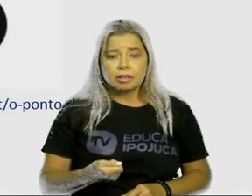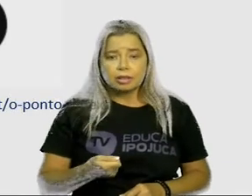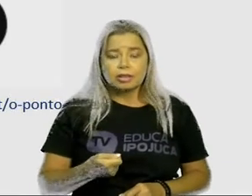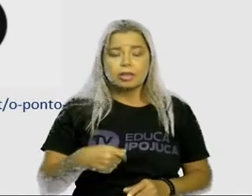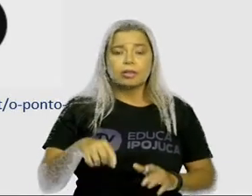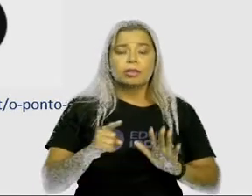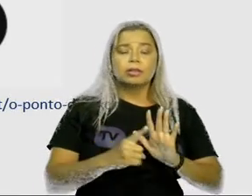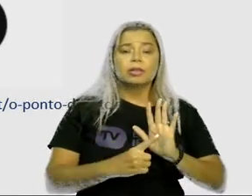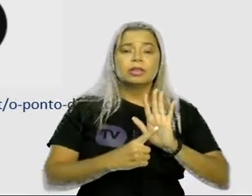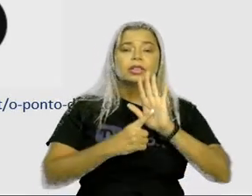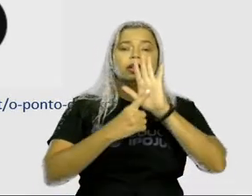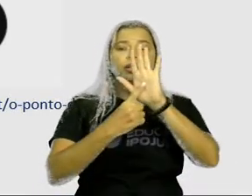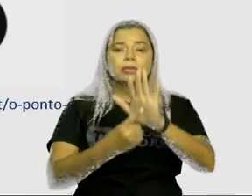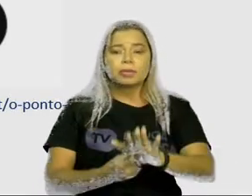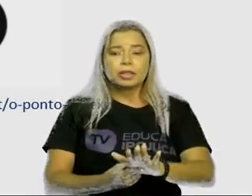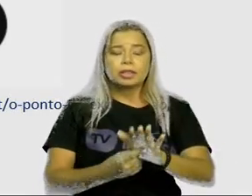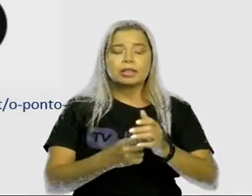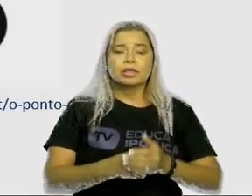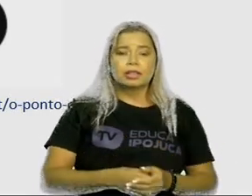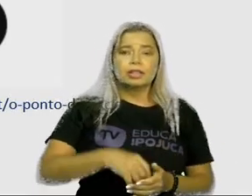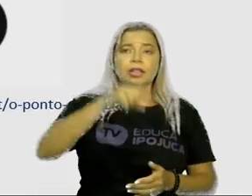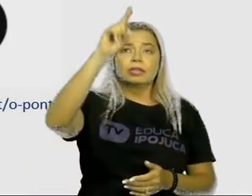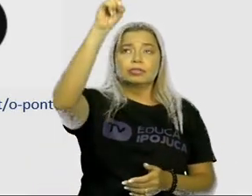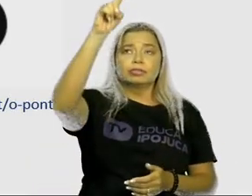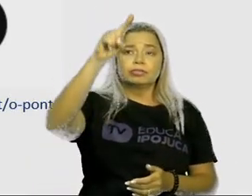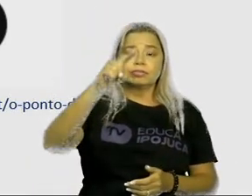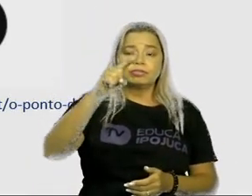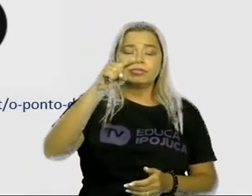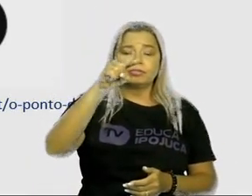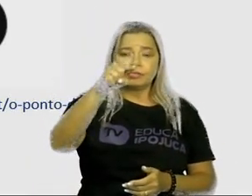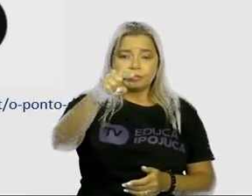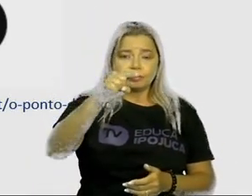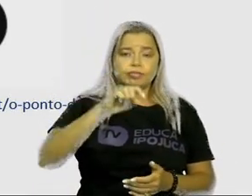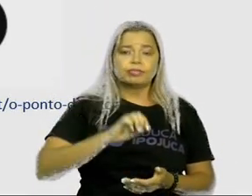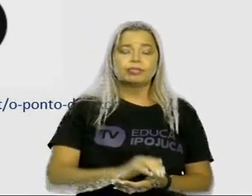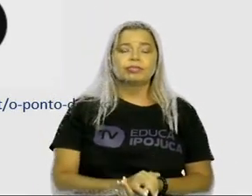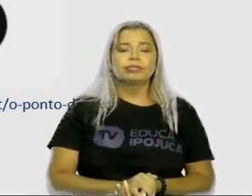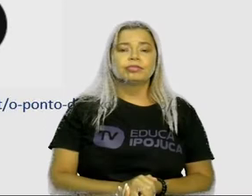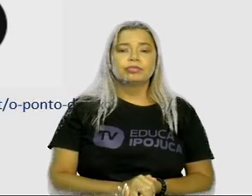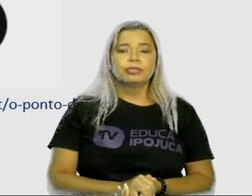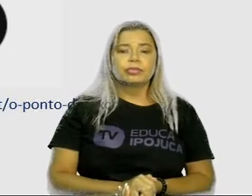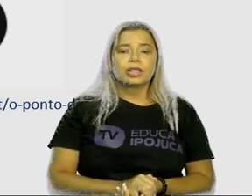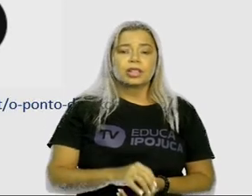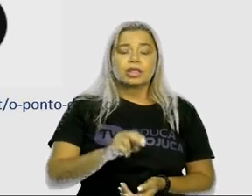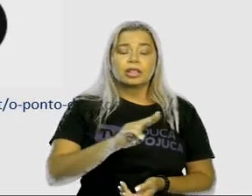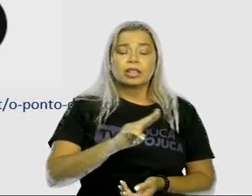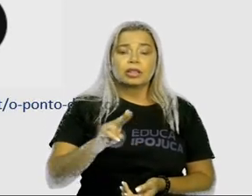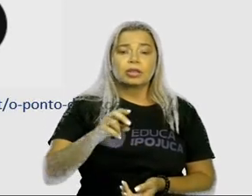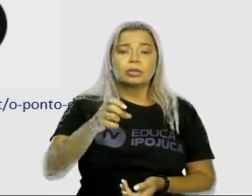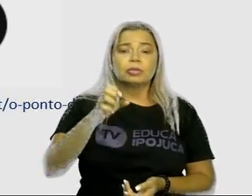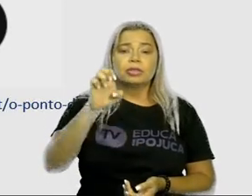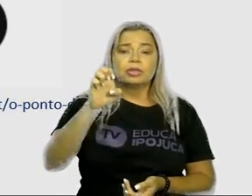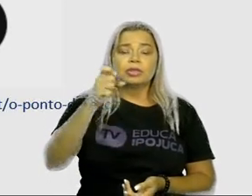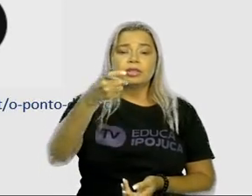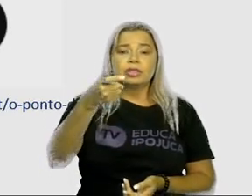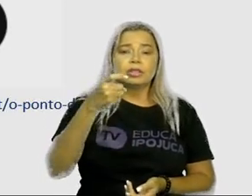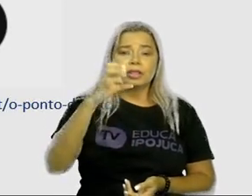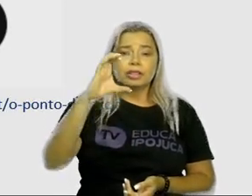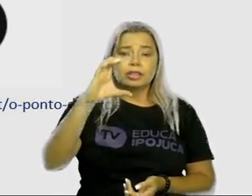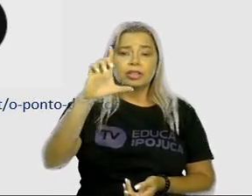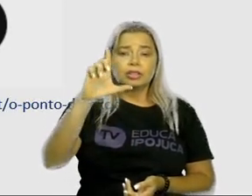representado pelo símbolo que eu estou aqui apresentando a vocês. A exclamação. Que é utilizado para